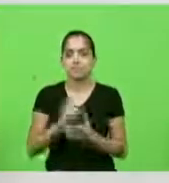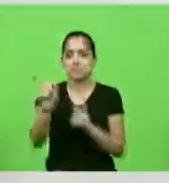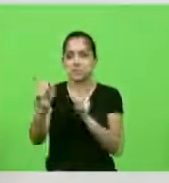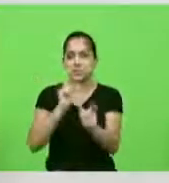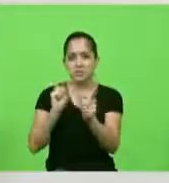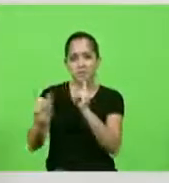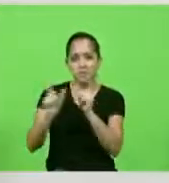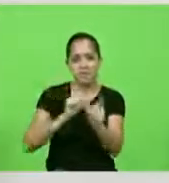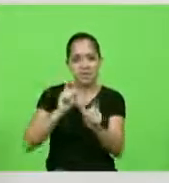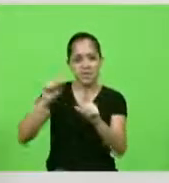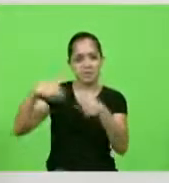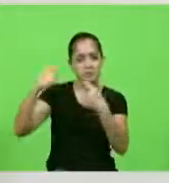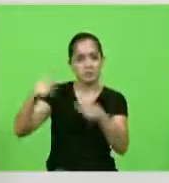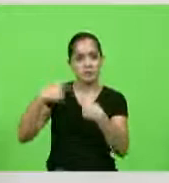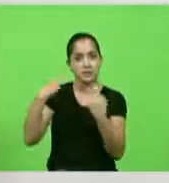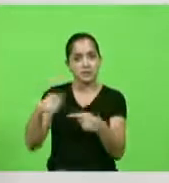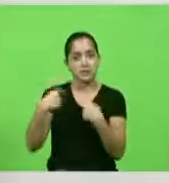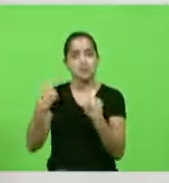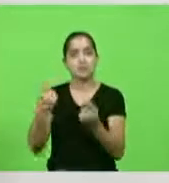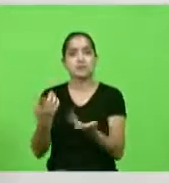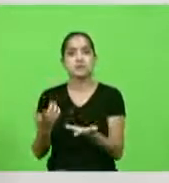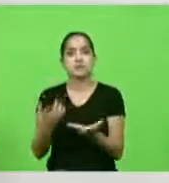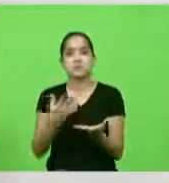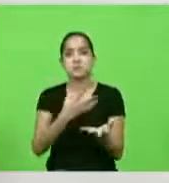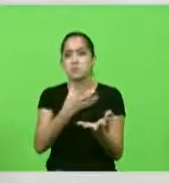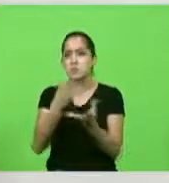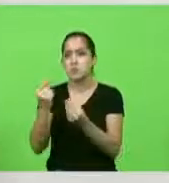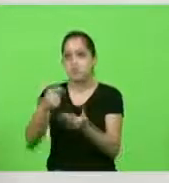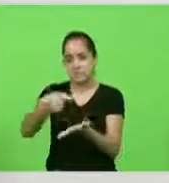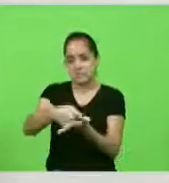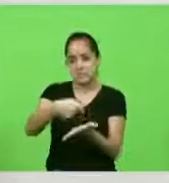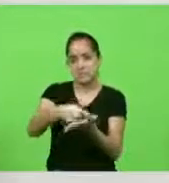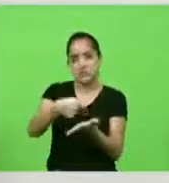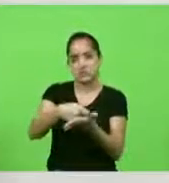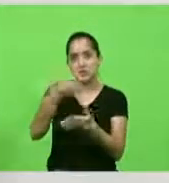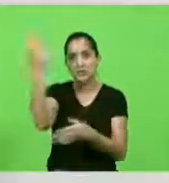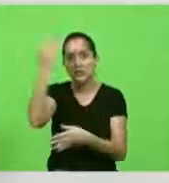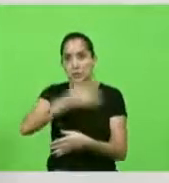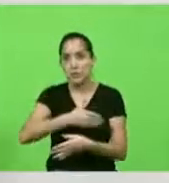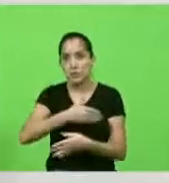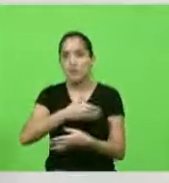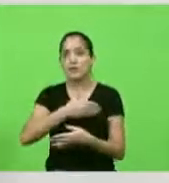agressões ataques e exigindo que aprovássemos